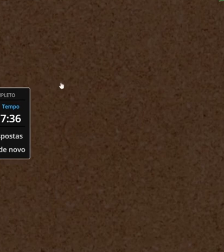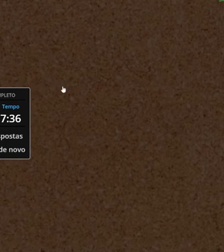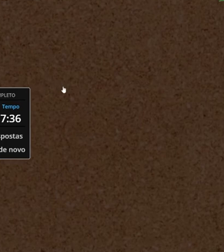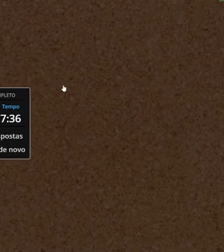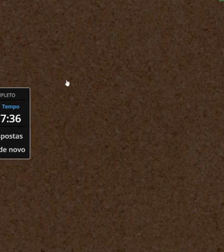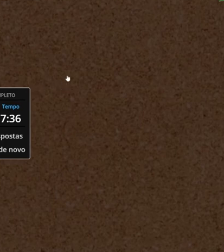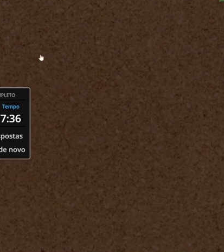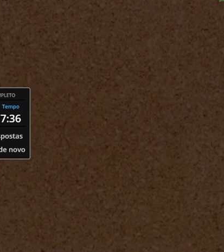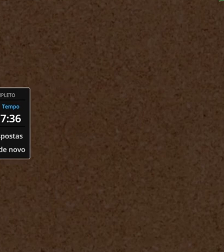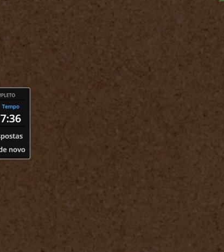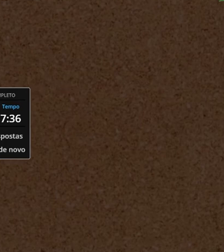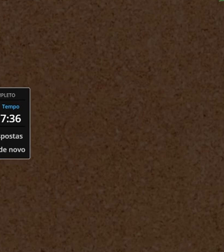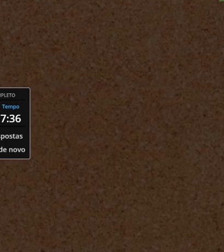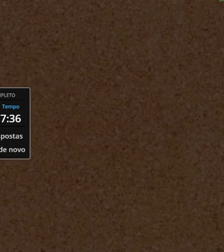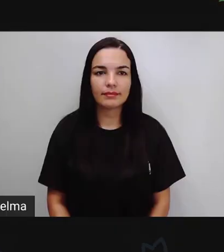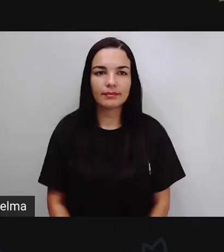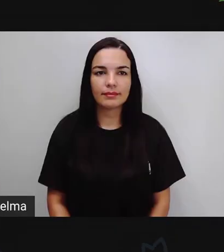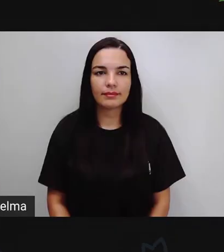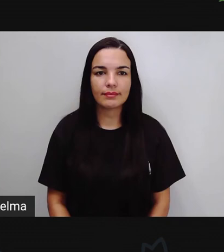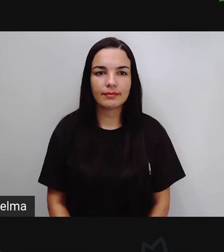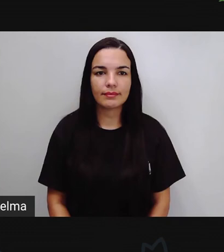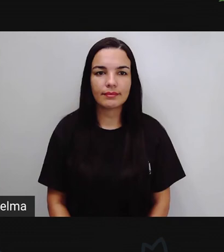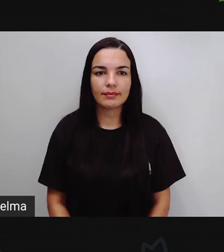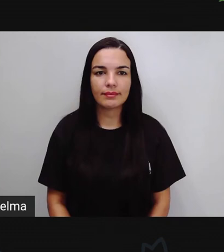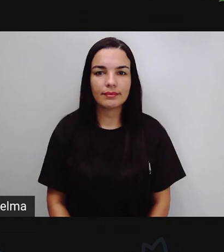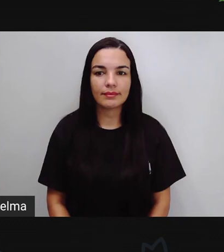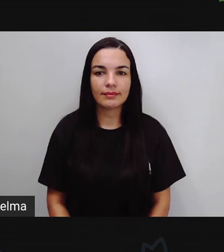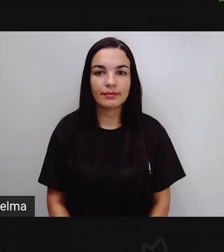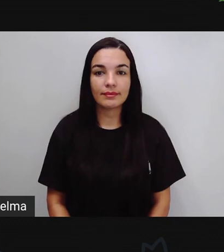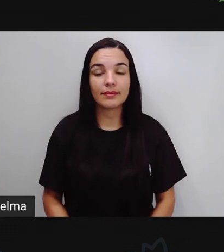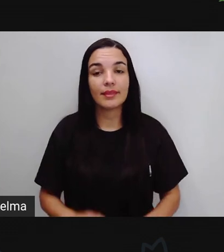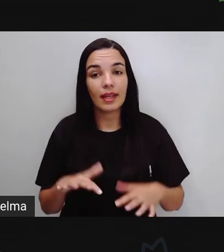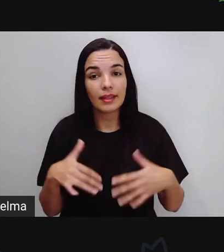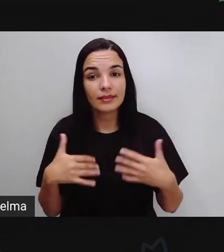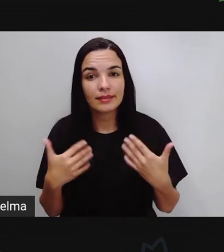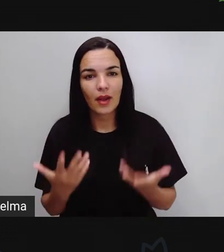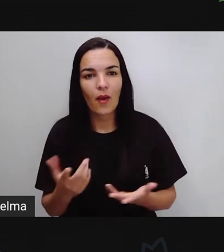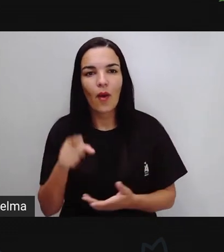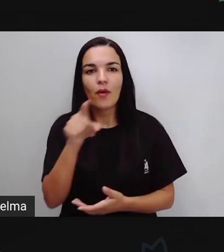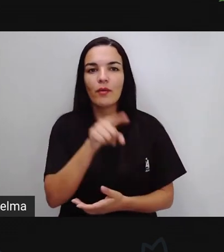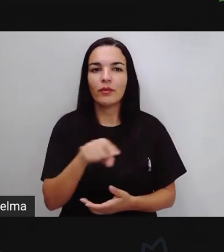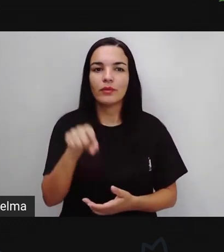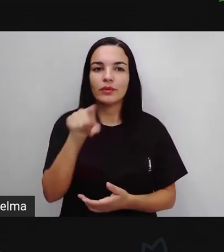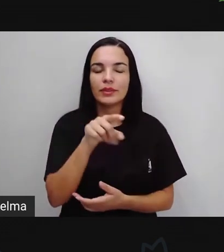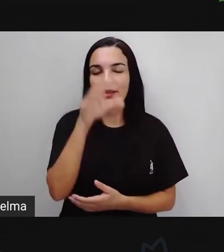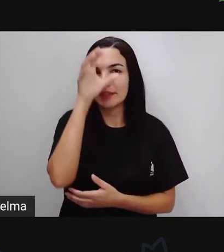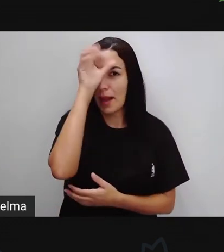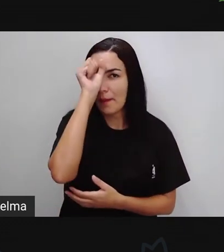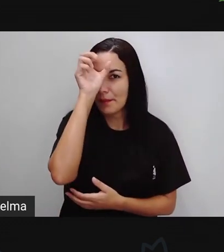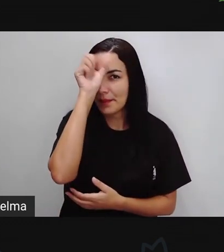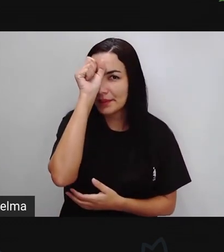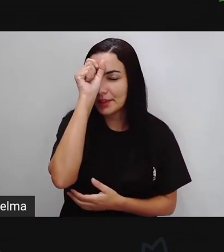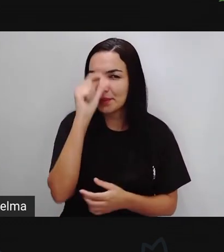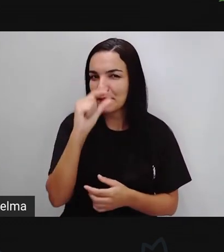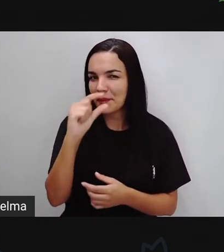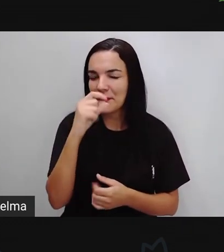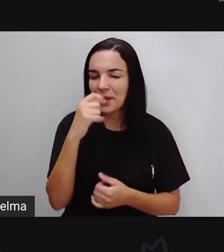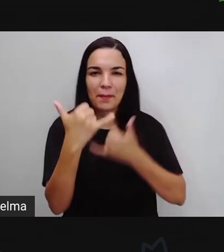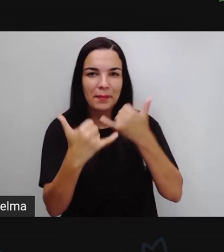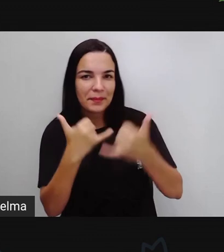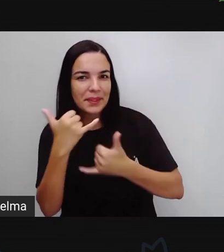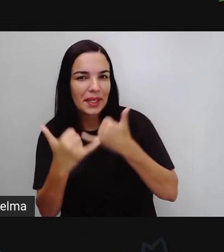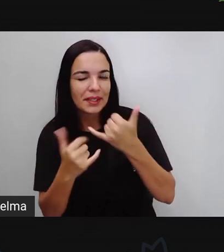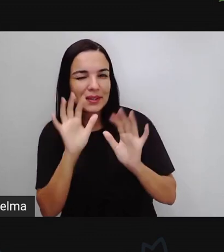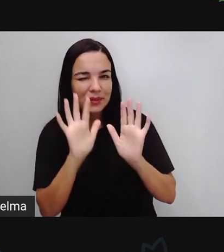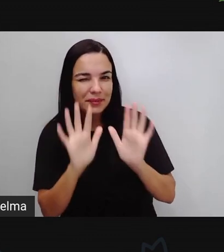Vamos voltar lá para a nossa aula agora. Pronto. Então vocês aprenderam aí um pouquinho através de um jogo, não é? Algumas dicas